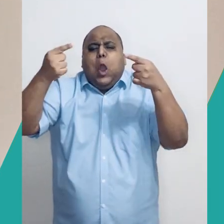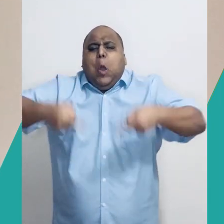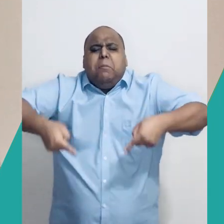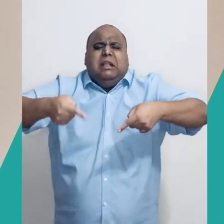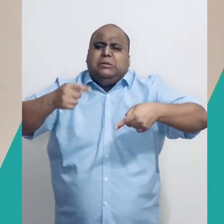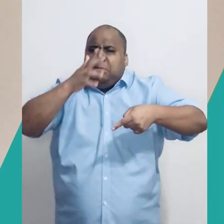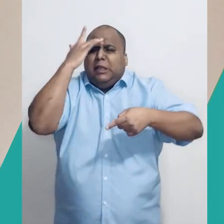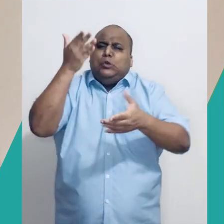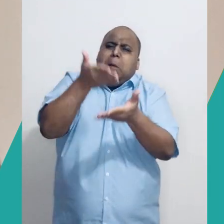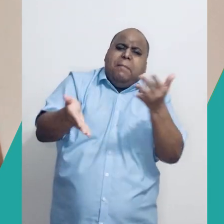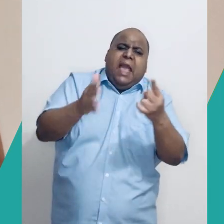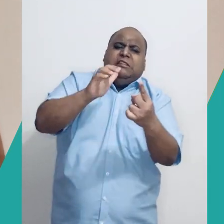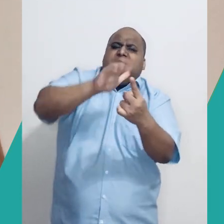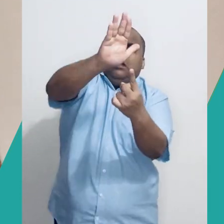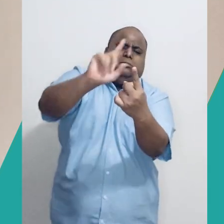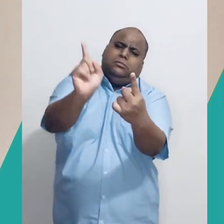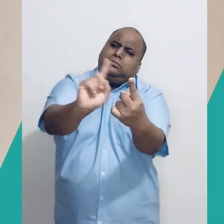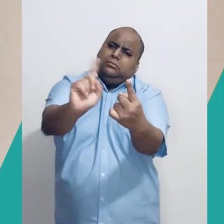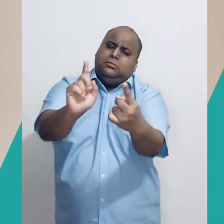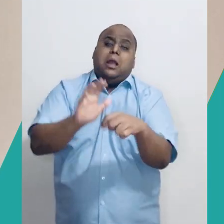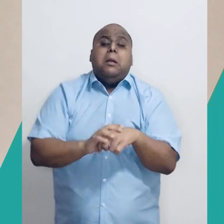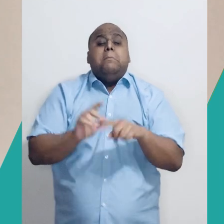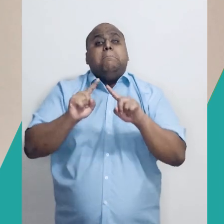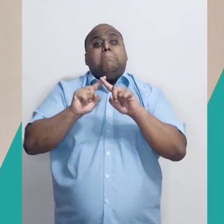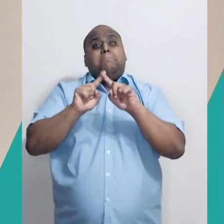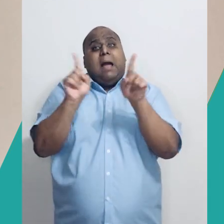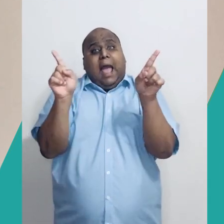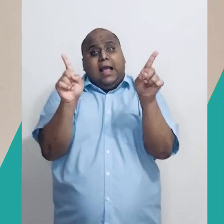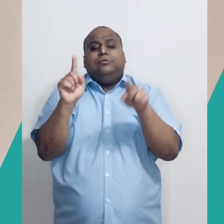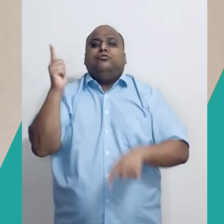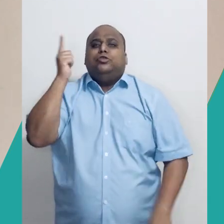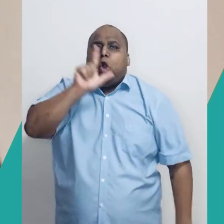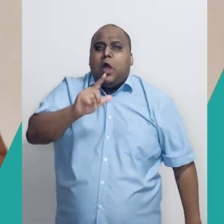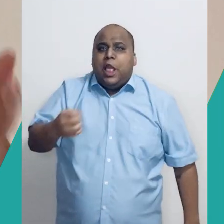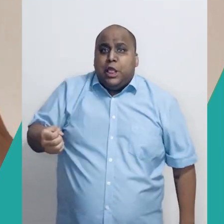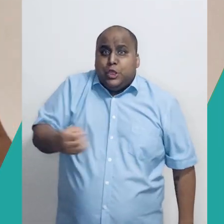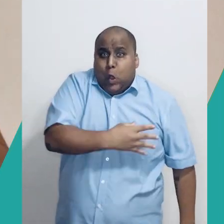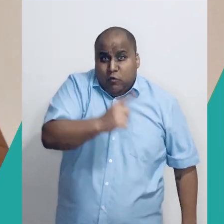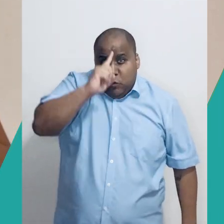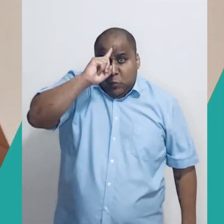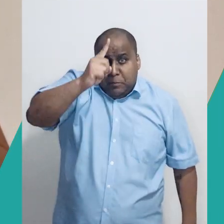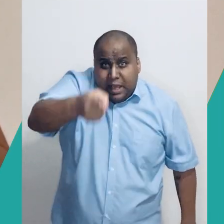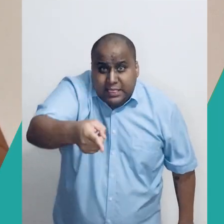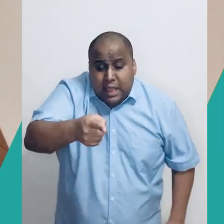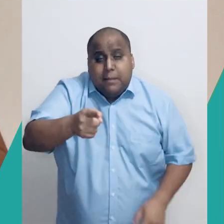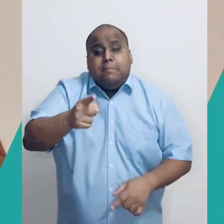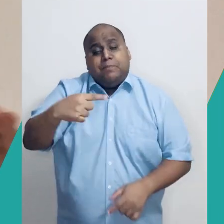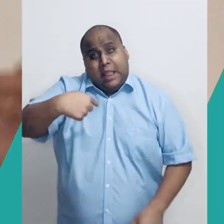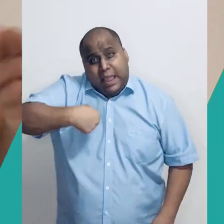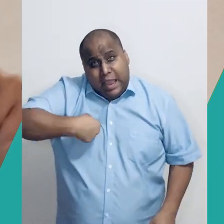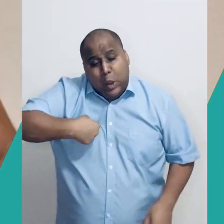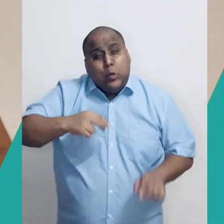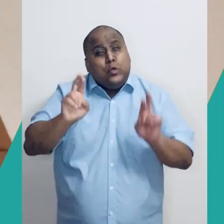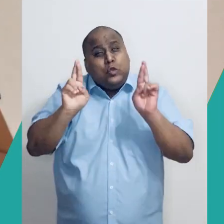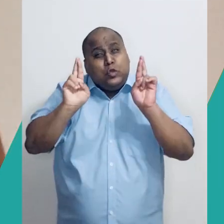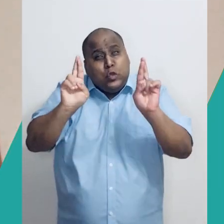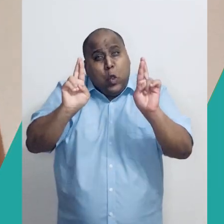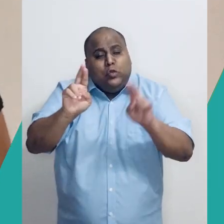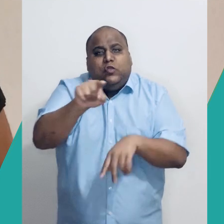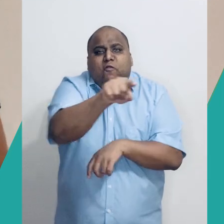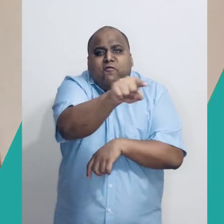para eu dar um novo comando, eu espero que todos os jogadores tenham compreendido o que disse e